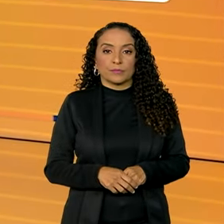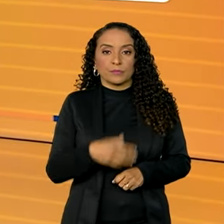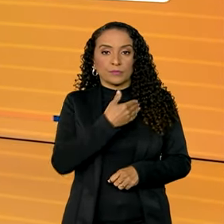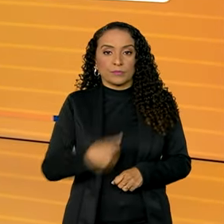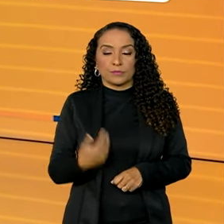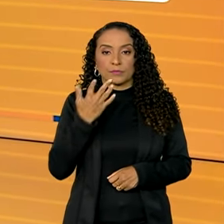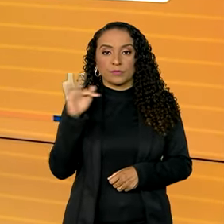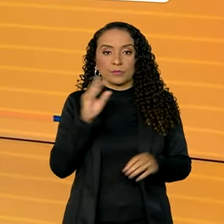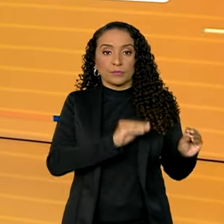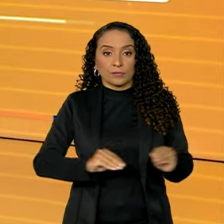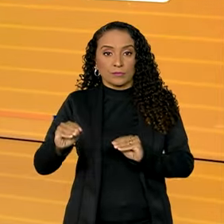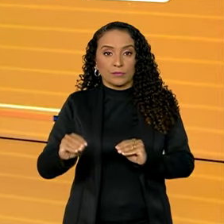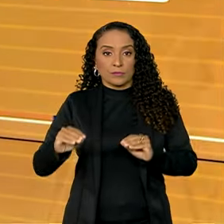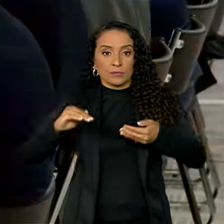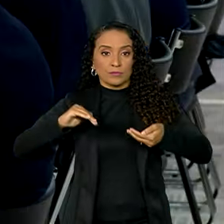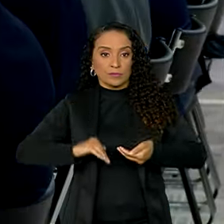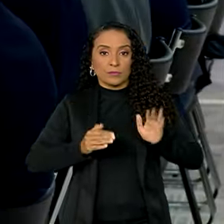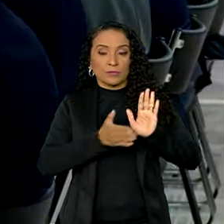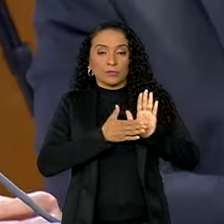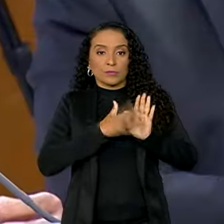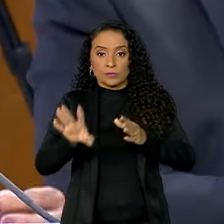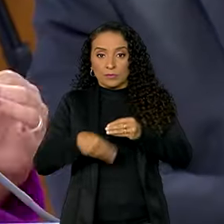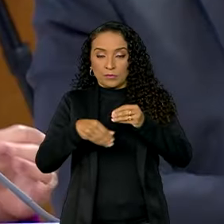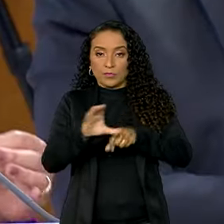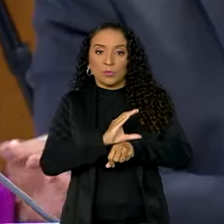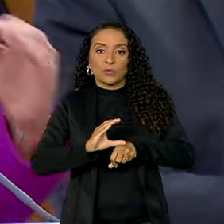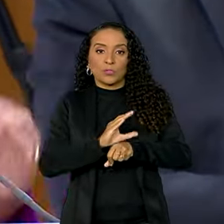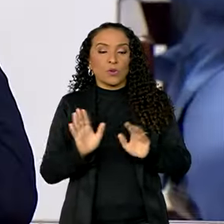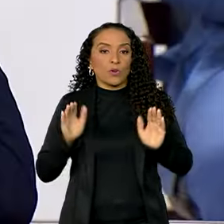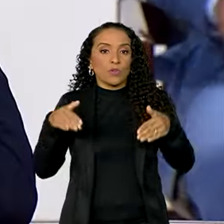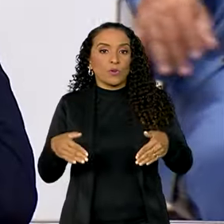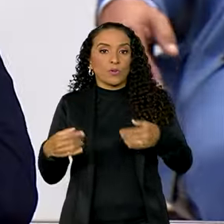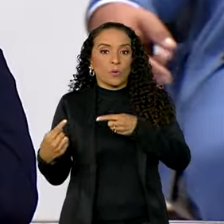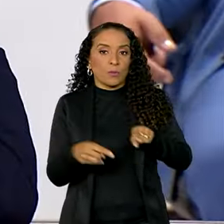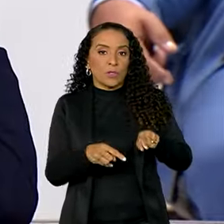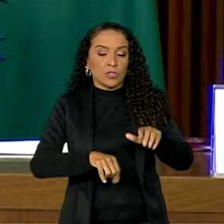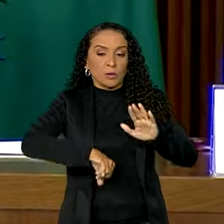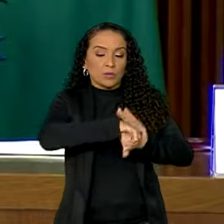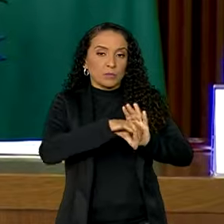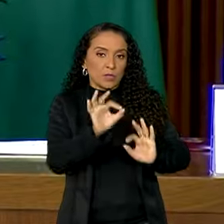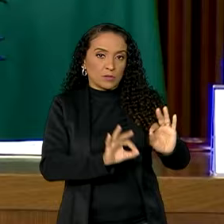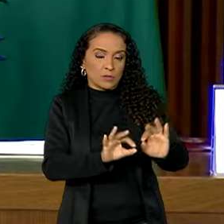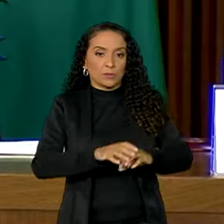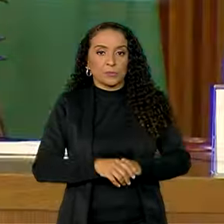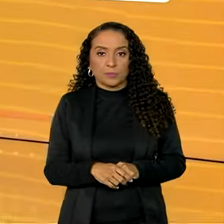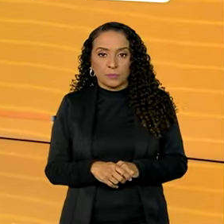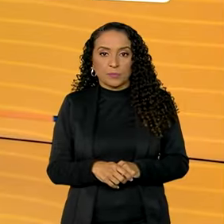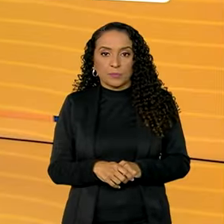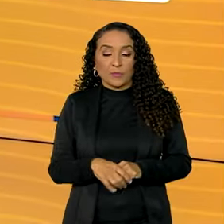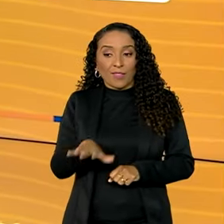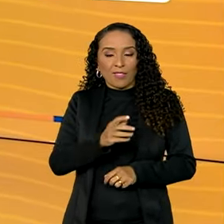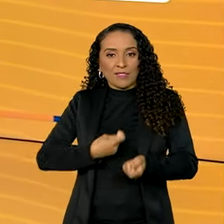Governo Federal envia ao Congresso a proposta de emenda à Constituição com foco no combate ao crime organizado.